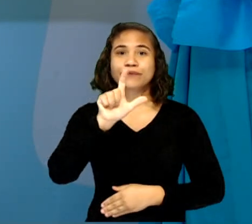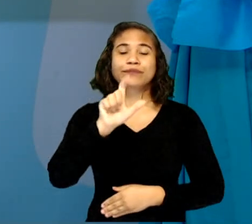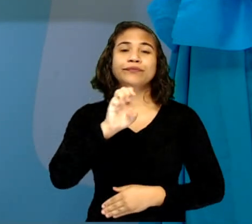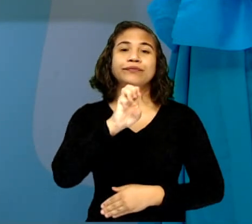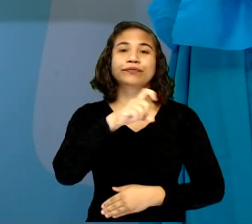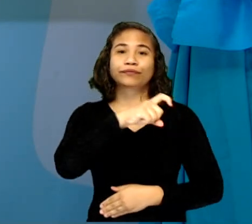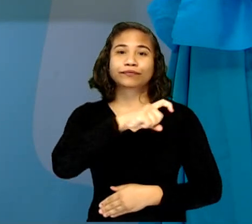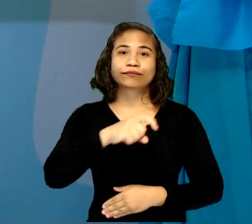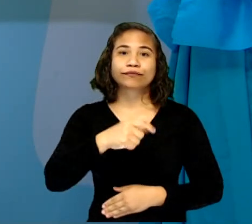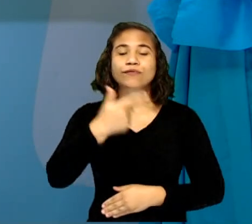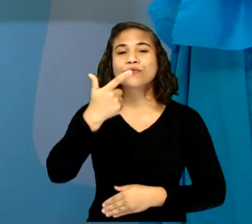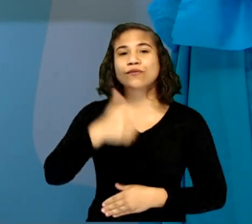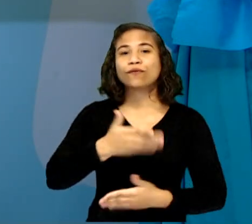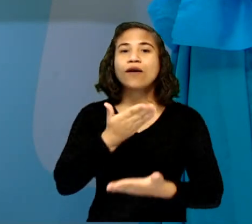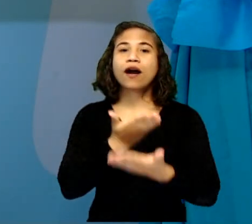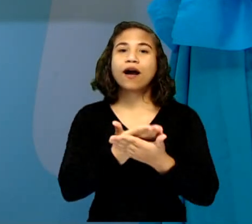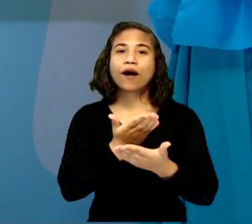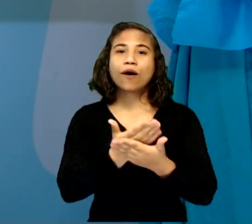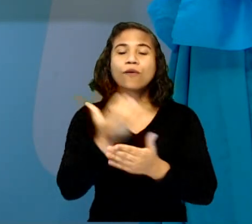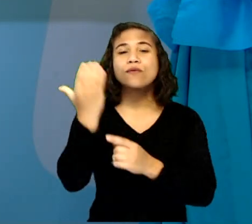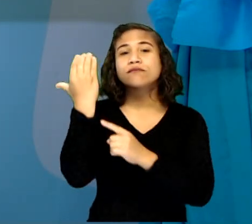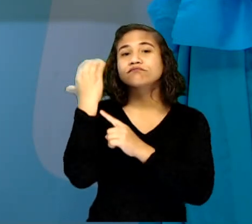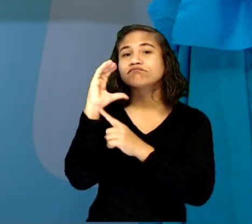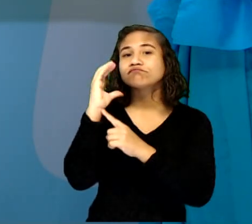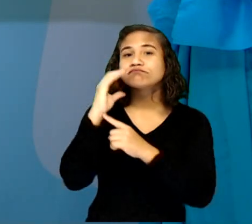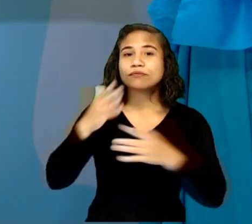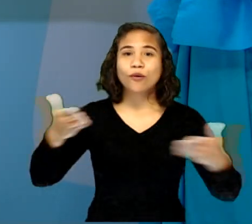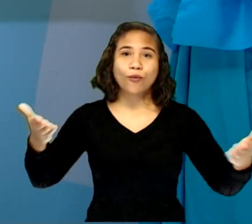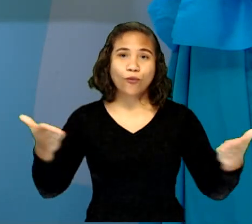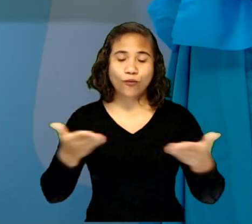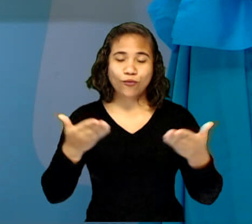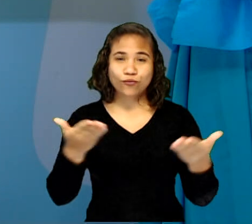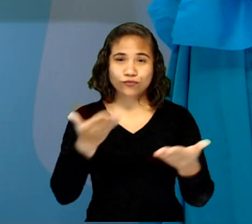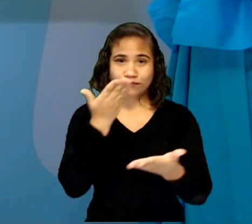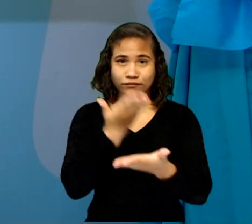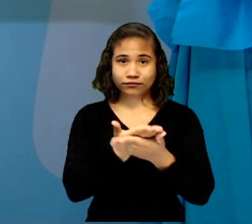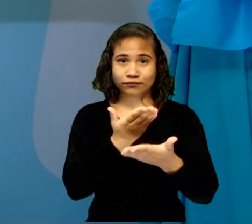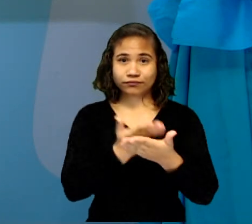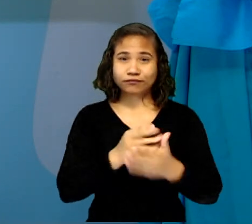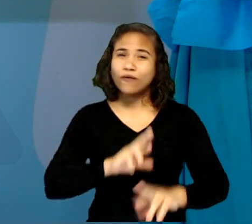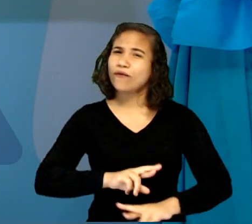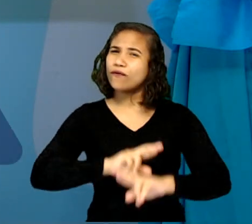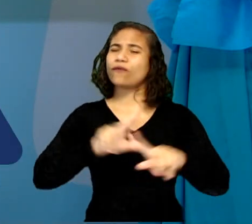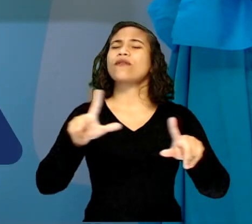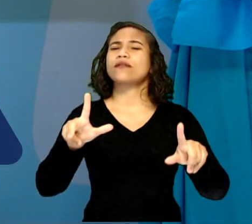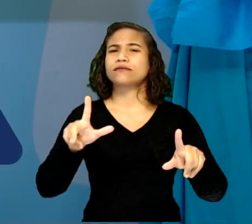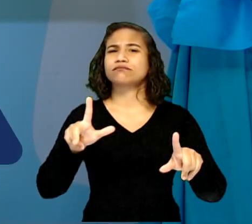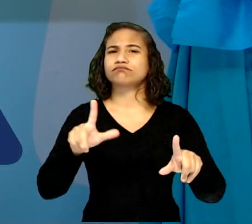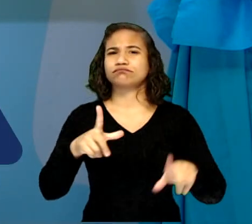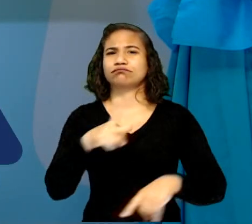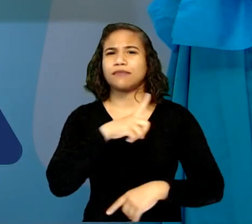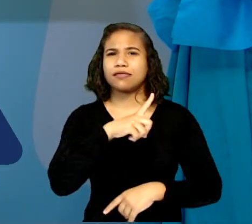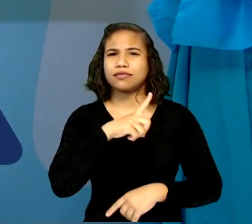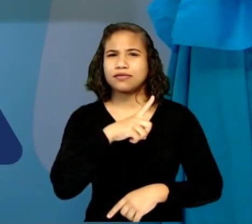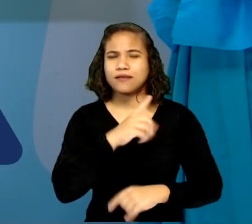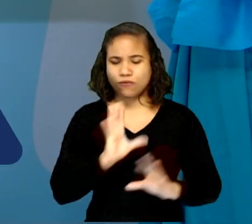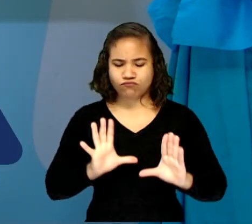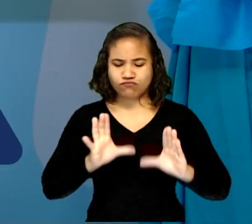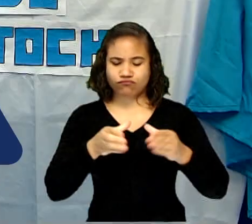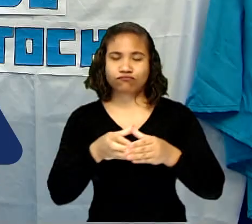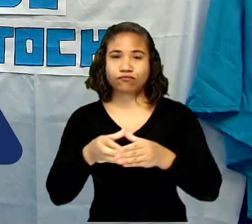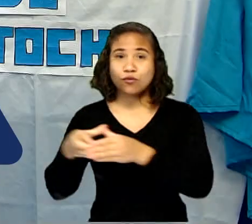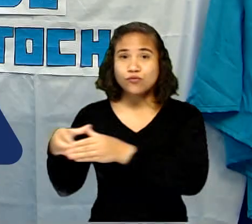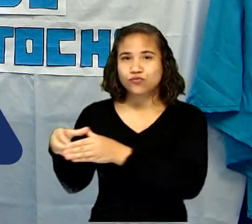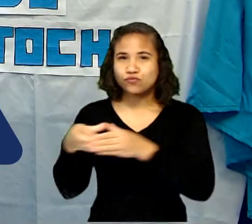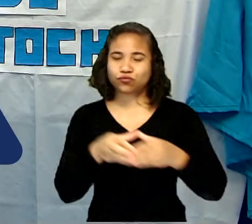mais uma aula de ciências. Hoje é uma aula diferente e tem uma galerinha que veio